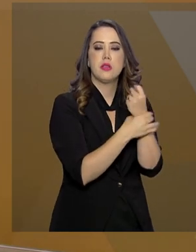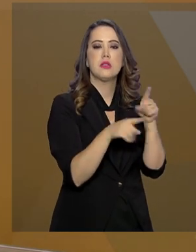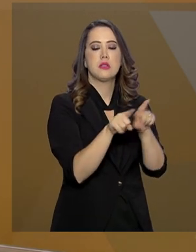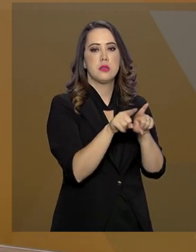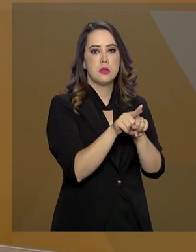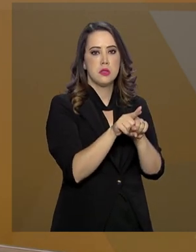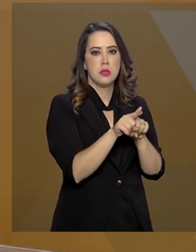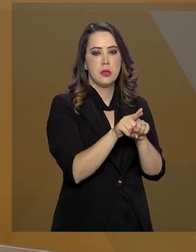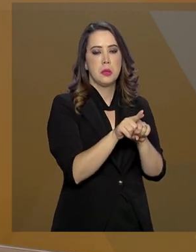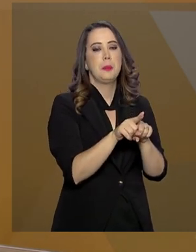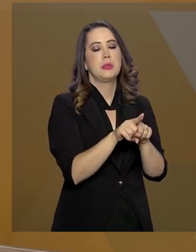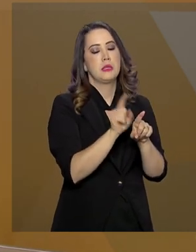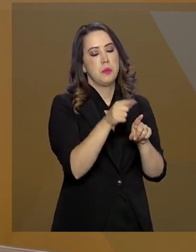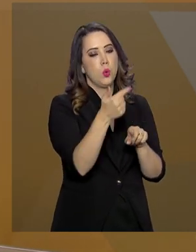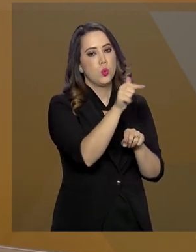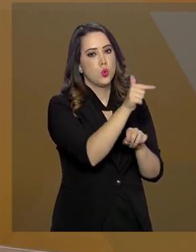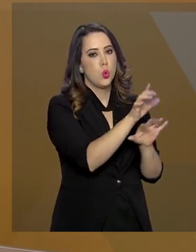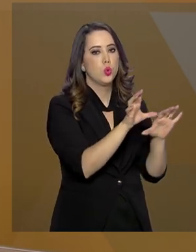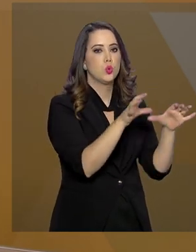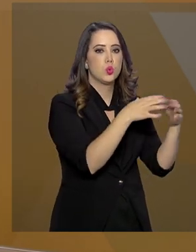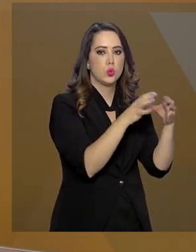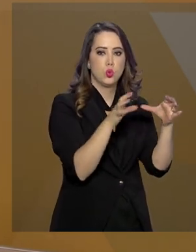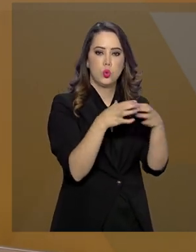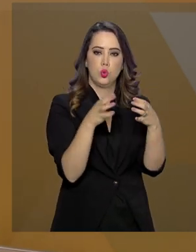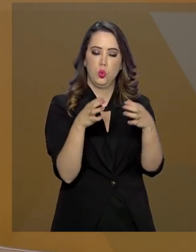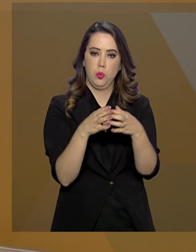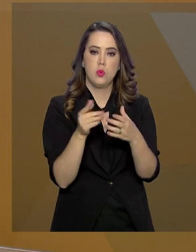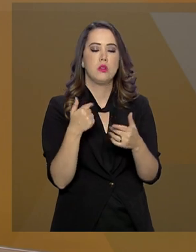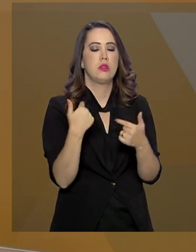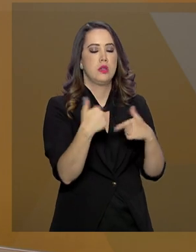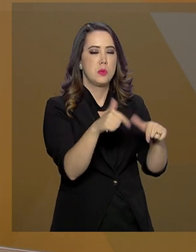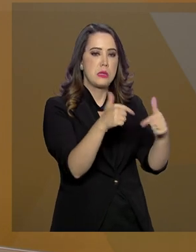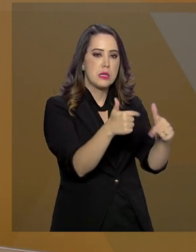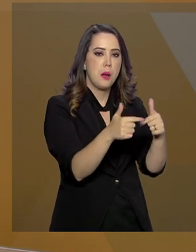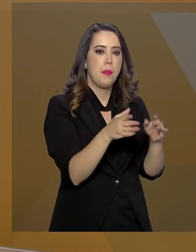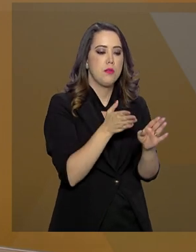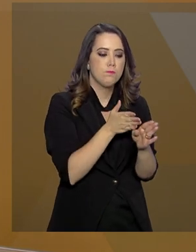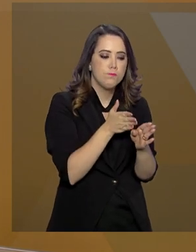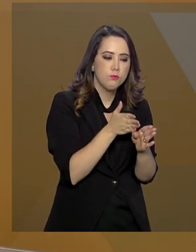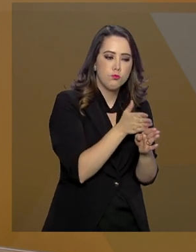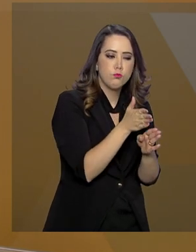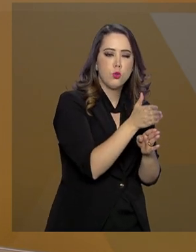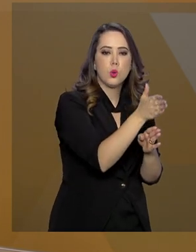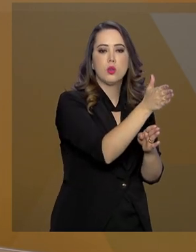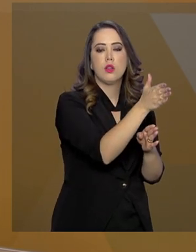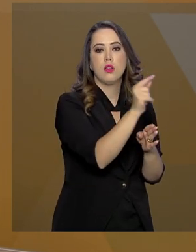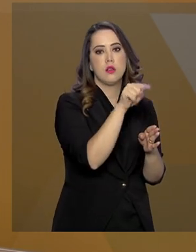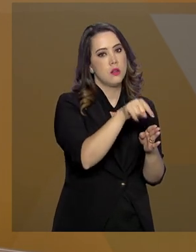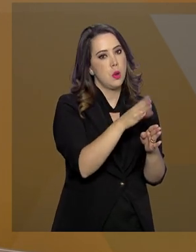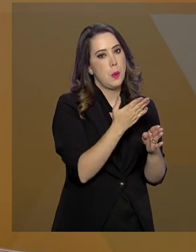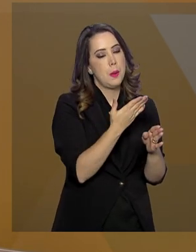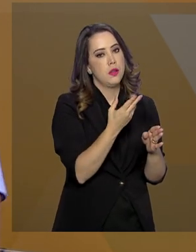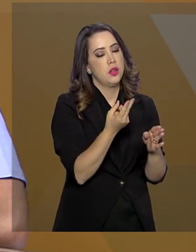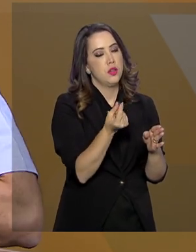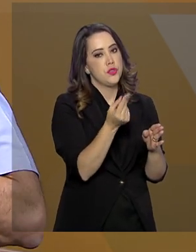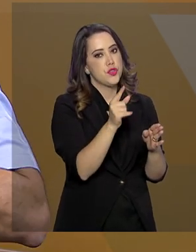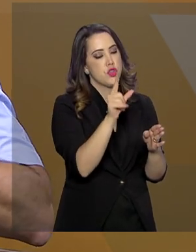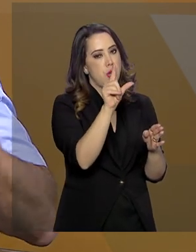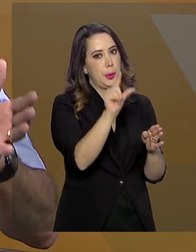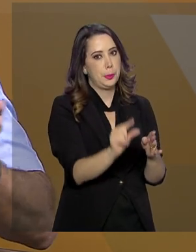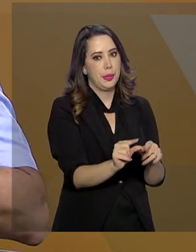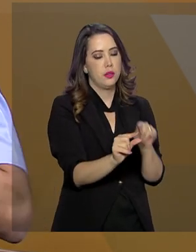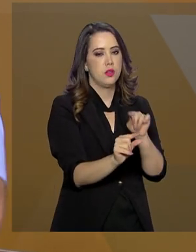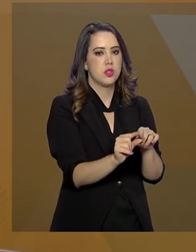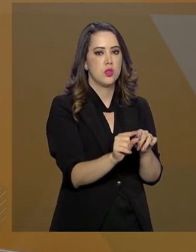são componentes do PEPIF. Nós temos hoje mais operações Ágata, todas na faixa de fronteira, que estão empregando menos recursos, elas não são